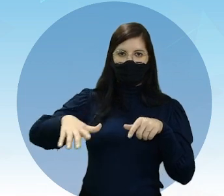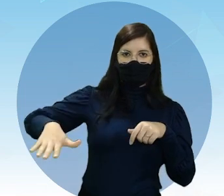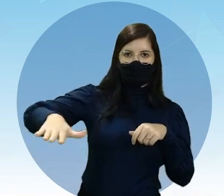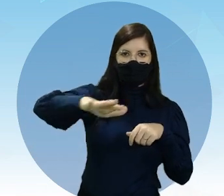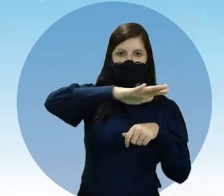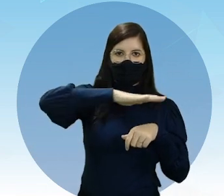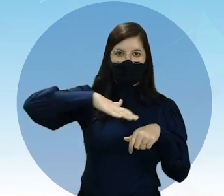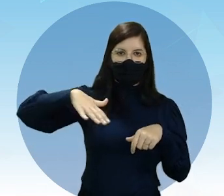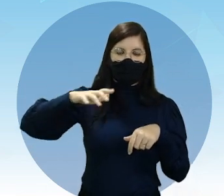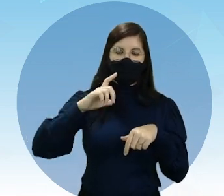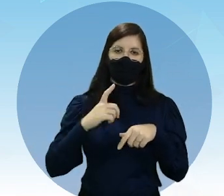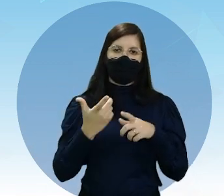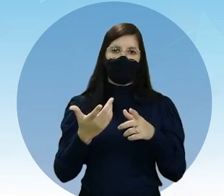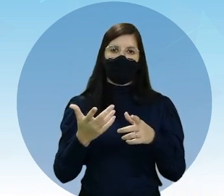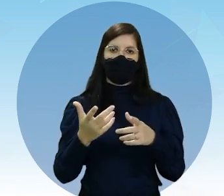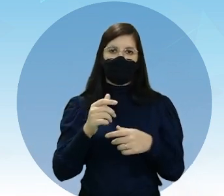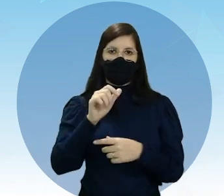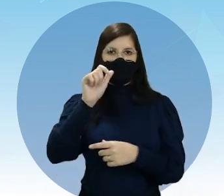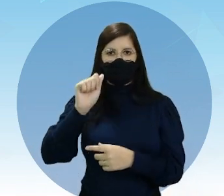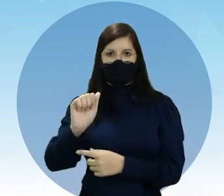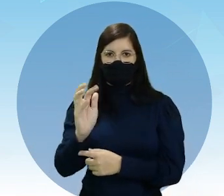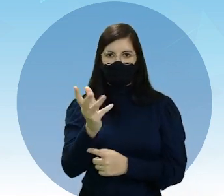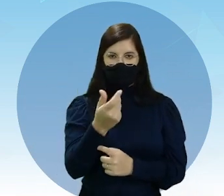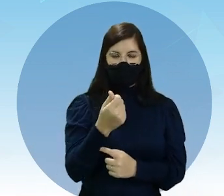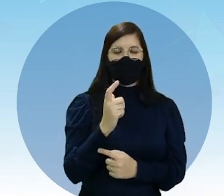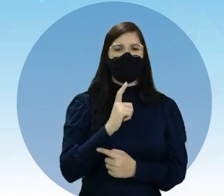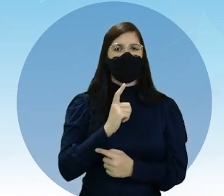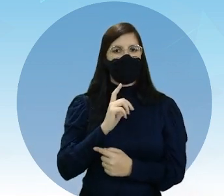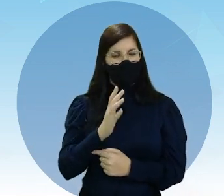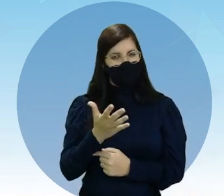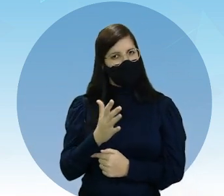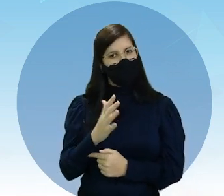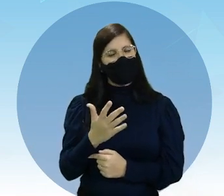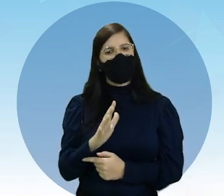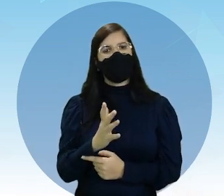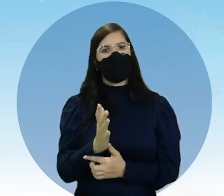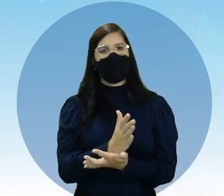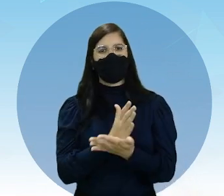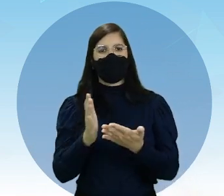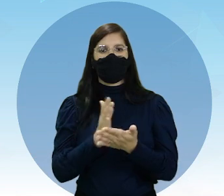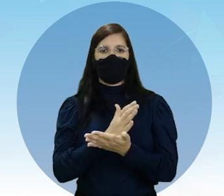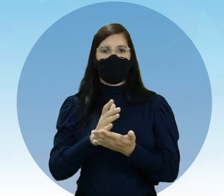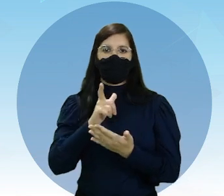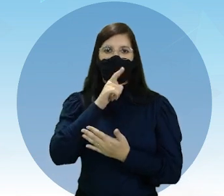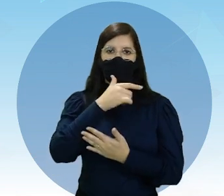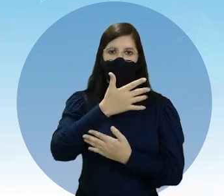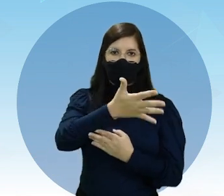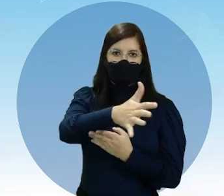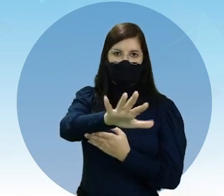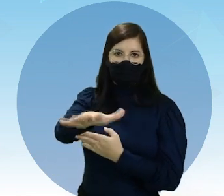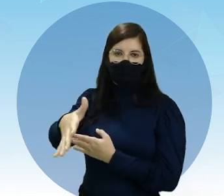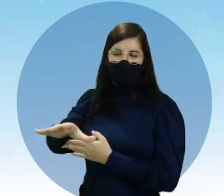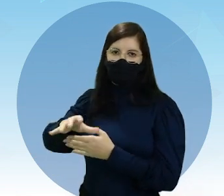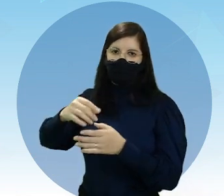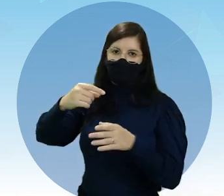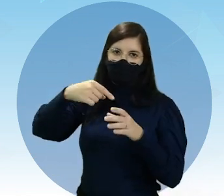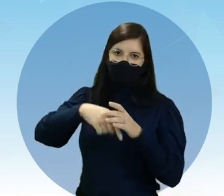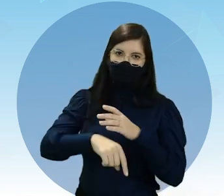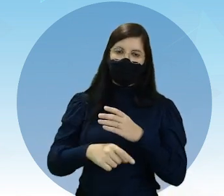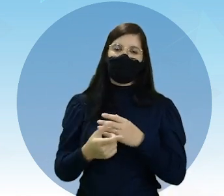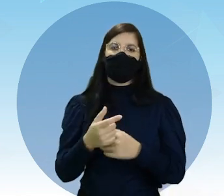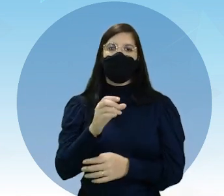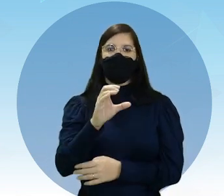predominar. A Ásia ainda ela possui alguns mares internos como o Mar